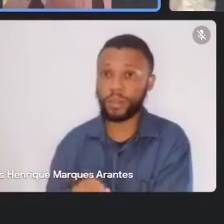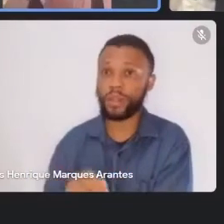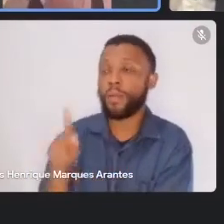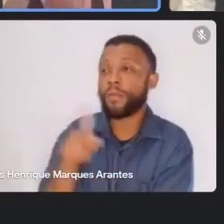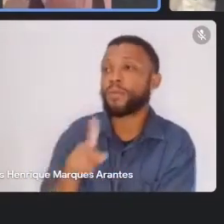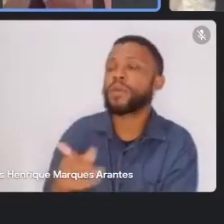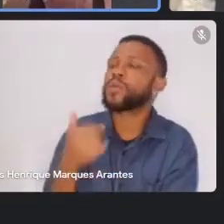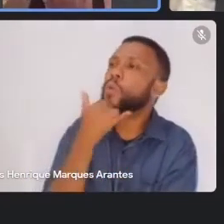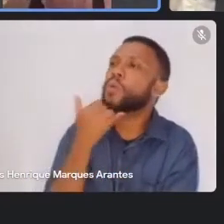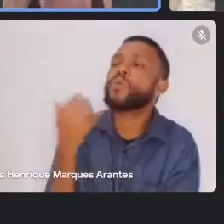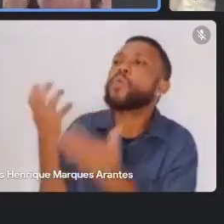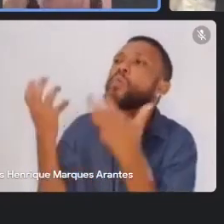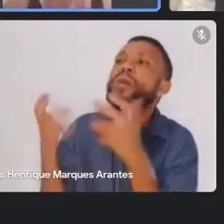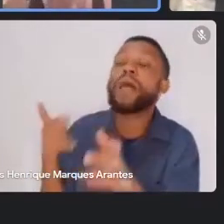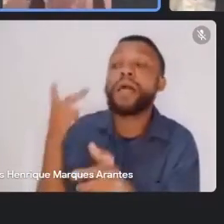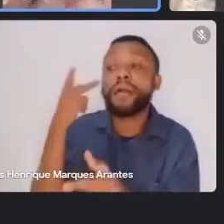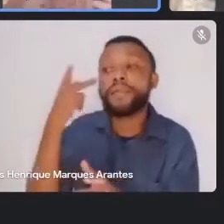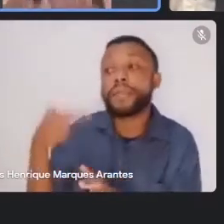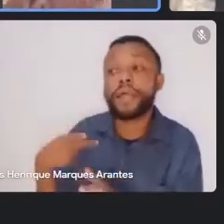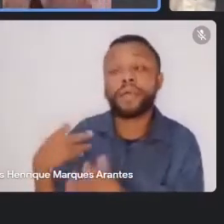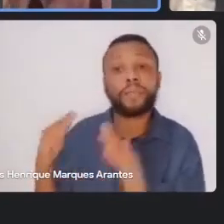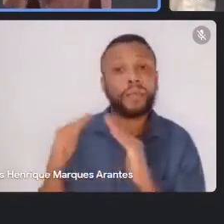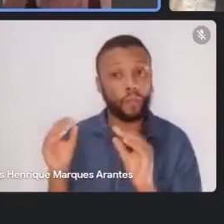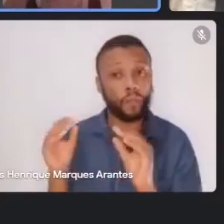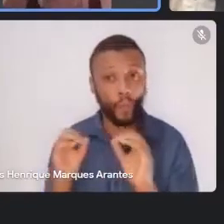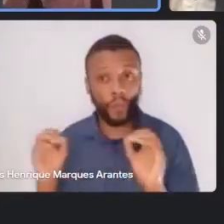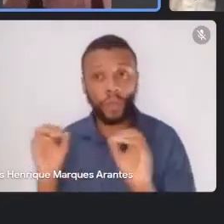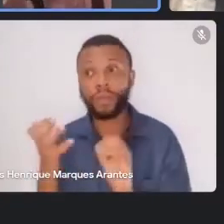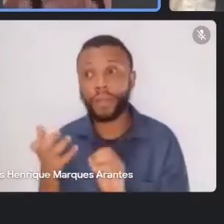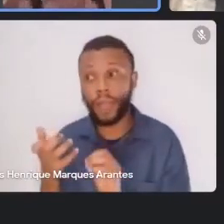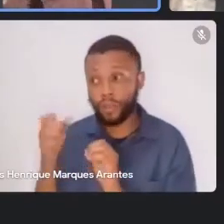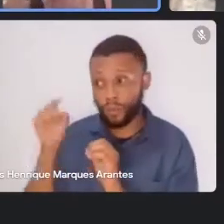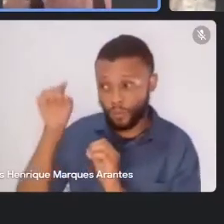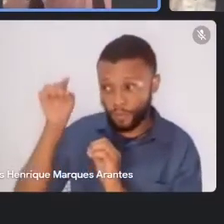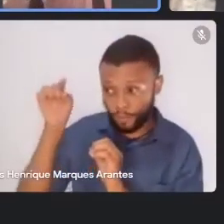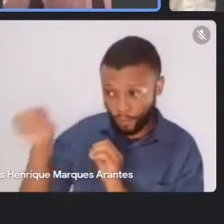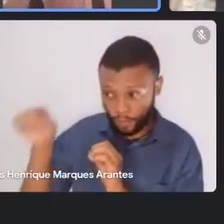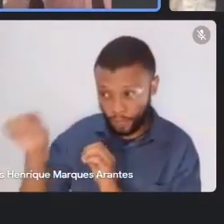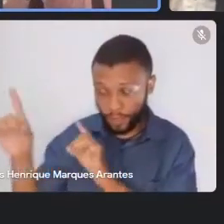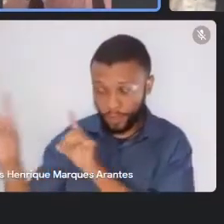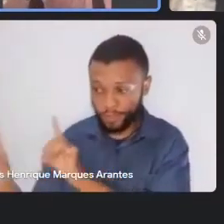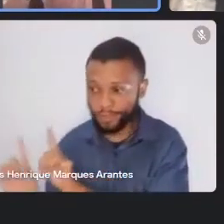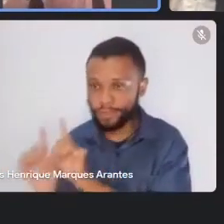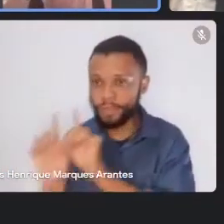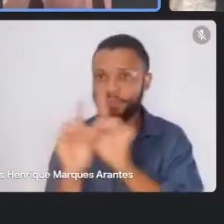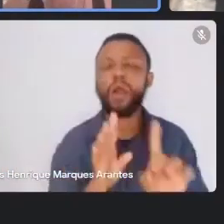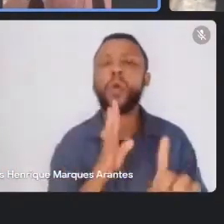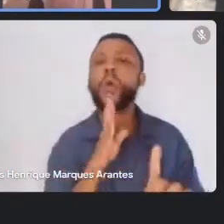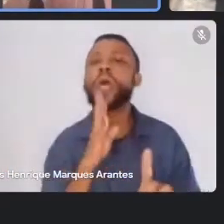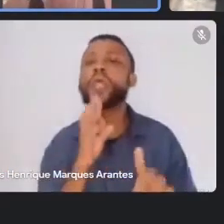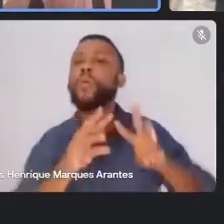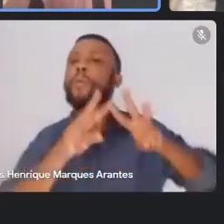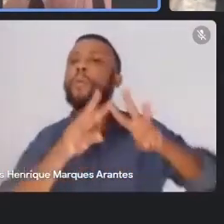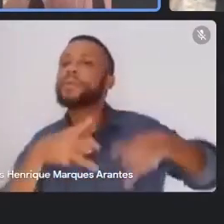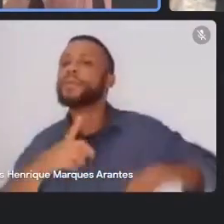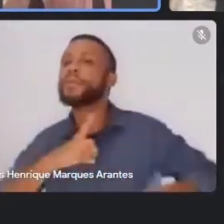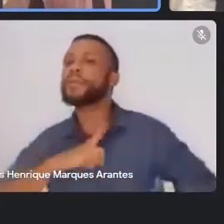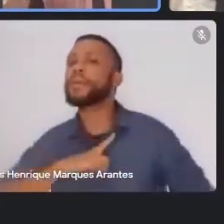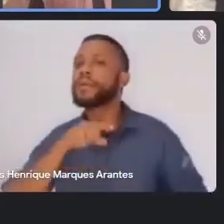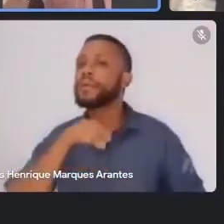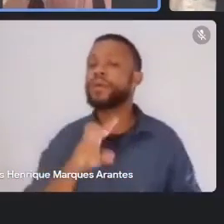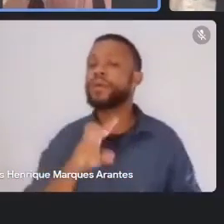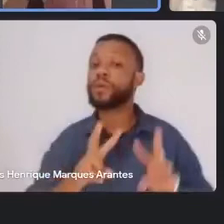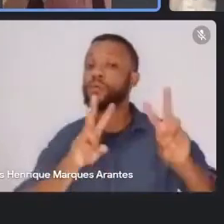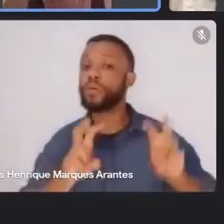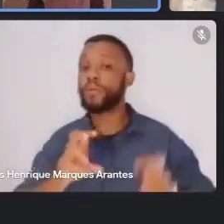a visita à minha casa, não, eu quero levar todo mundo, eu quero levar você, para conhecer um museu que tem aqui, de Euclides da Cunha,